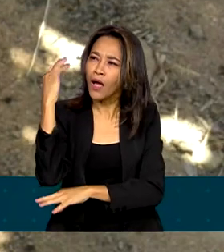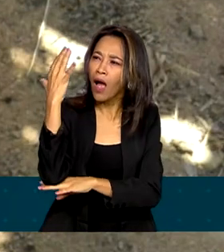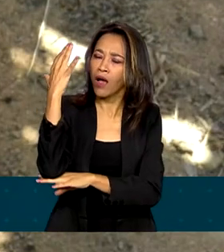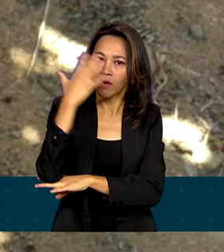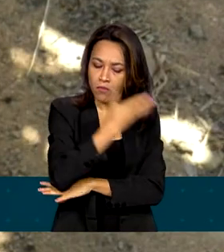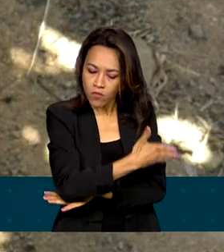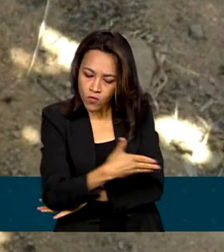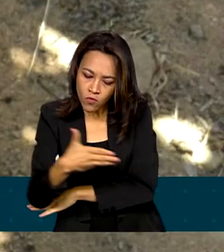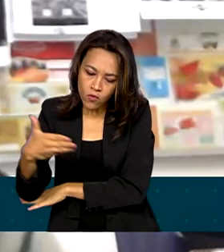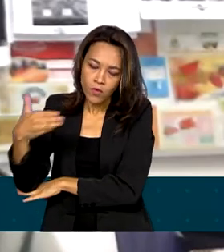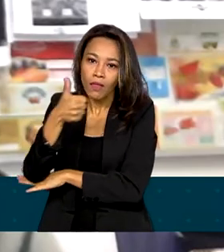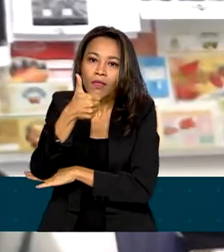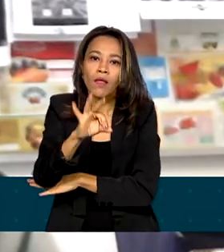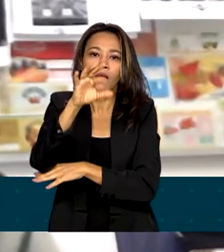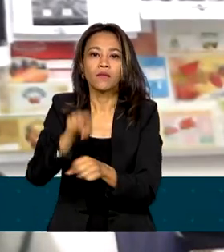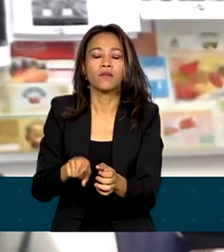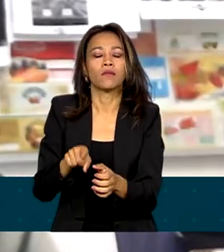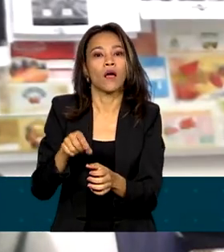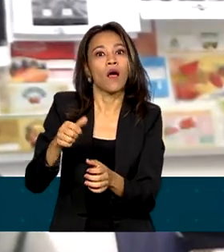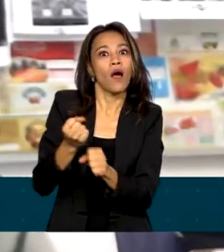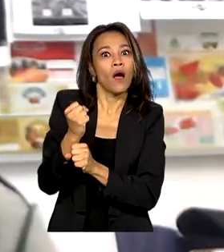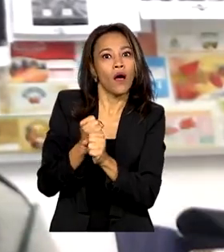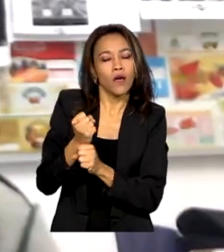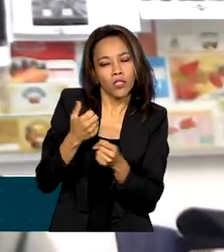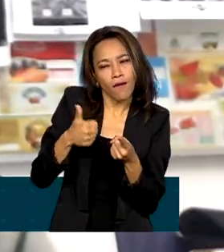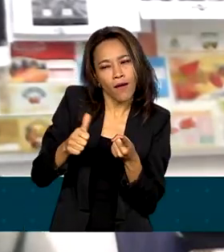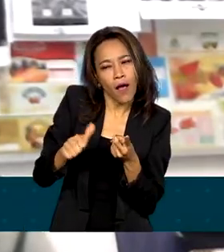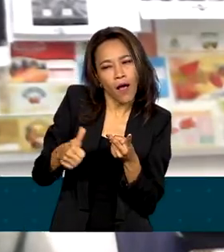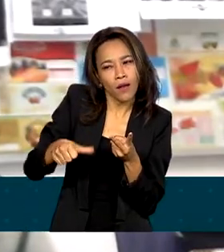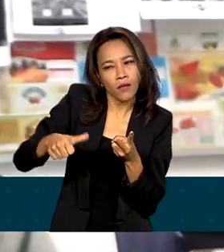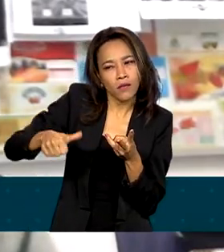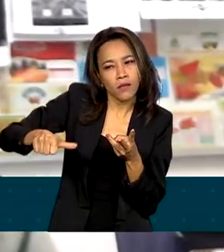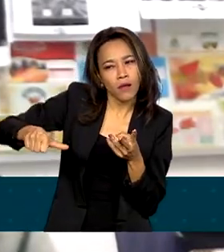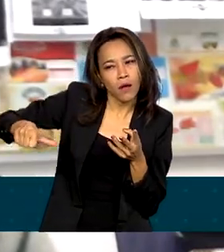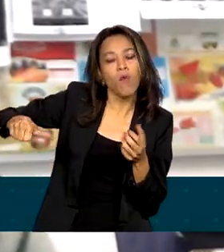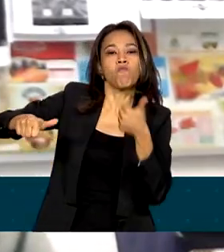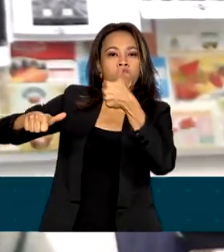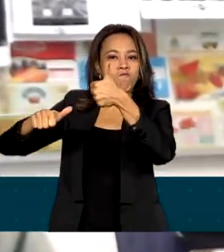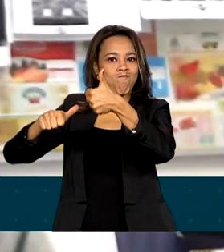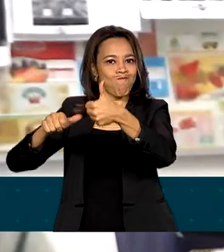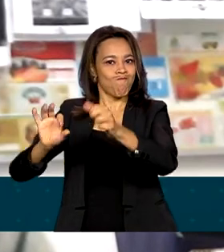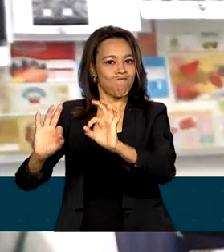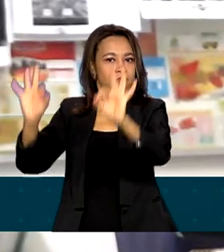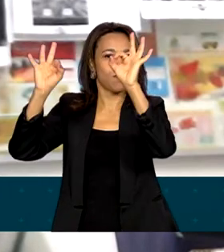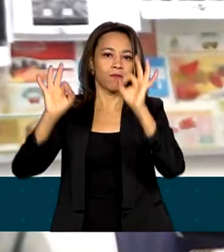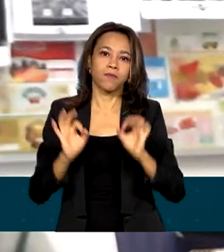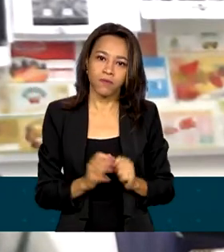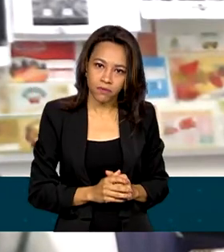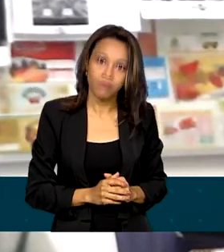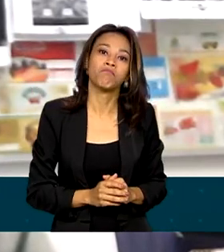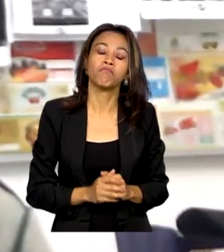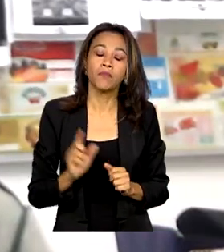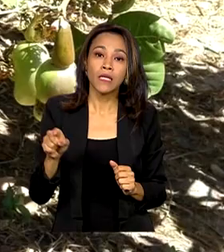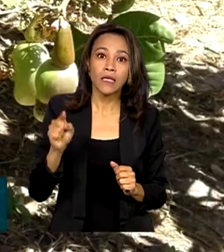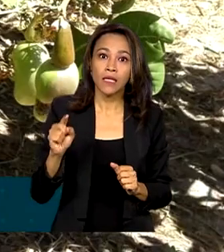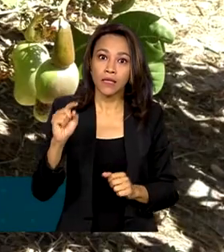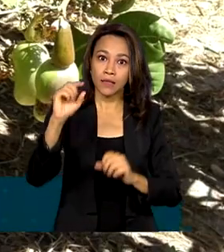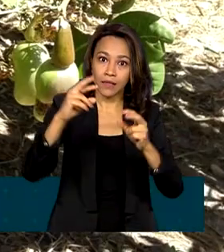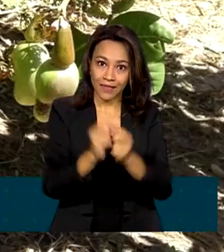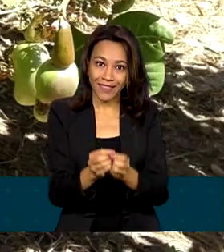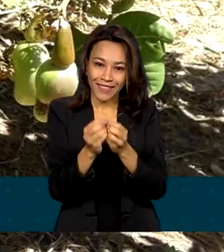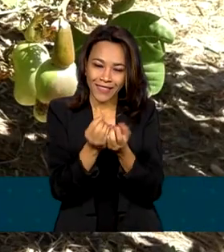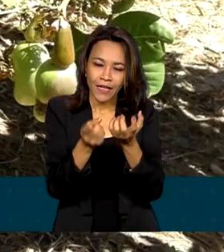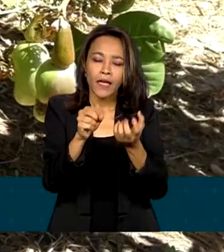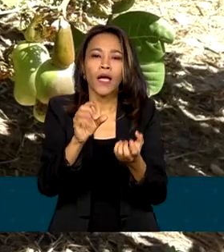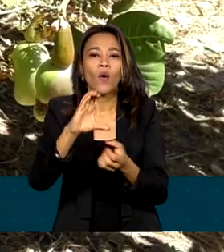10 anos de avaliação, foi comprovado a estabilidade da grande produção desse clone. O